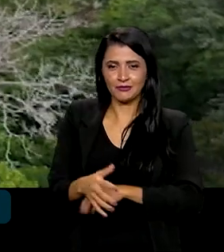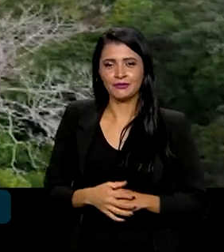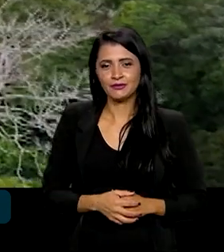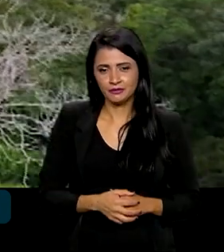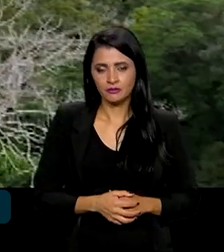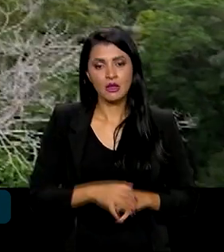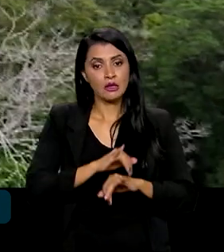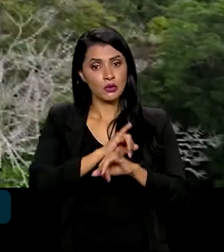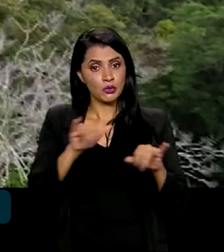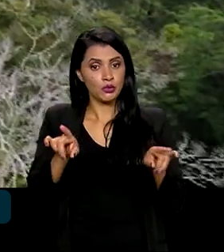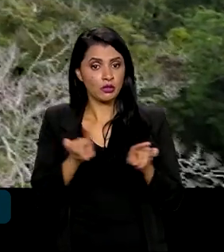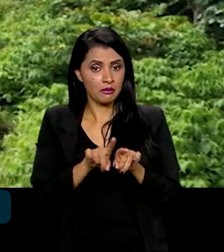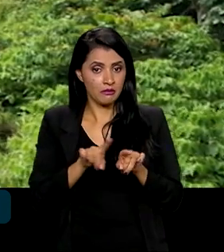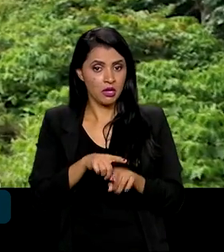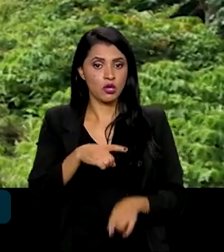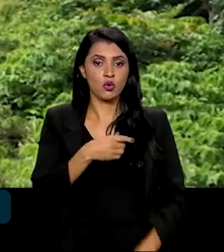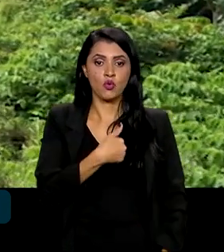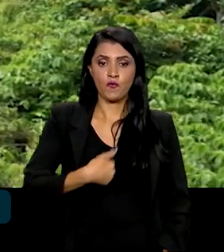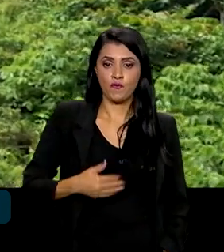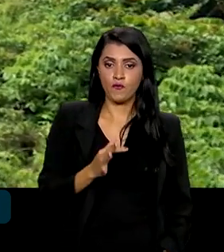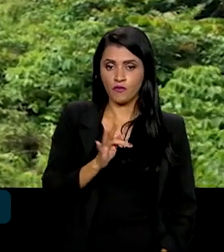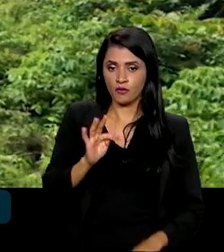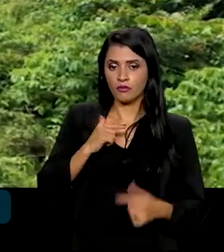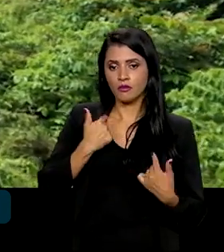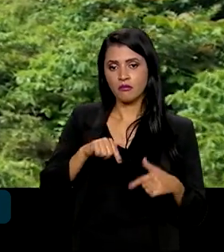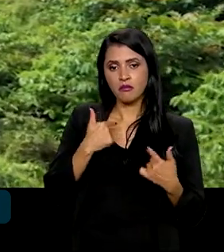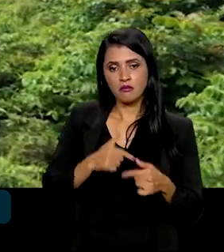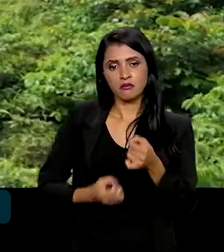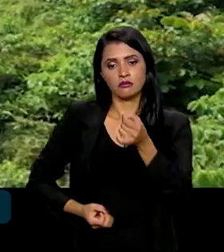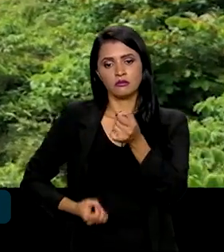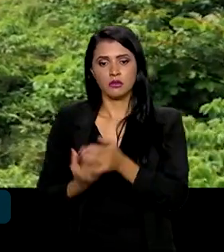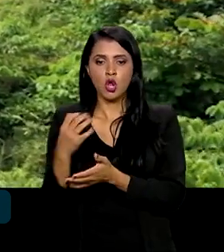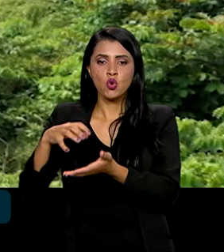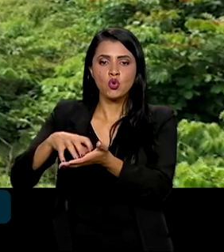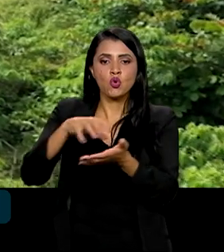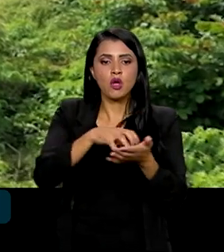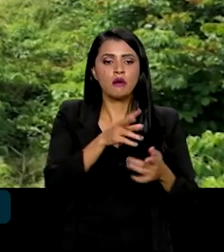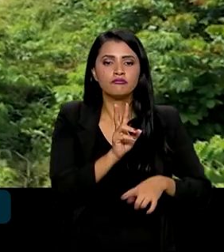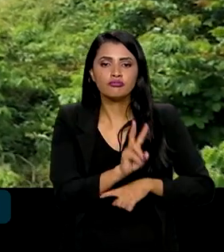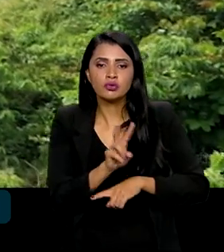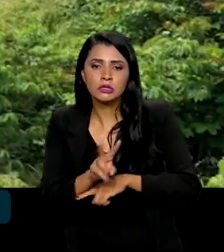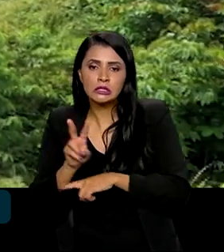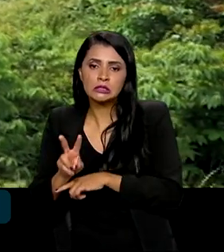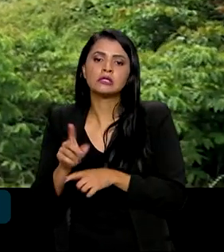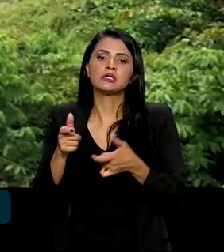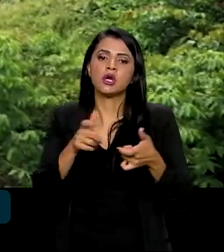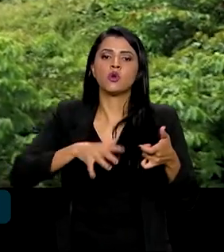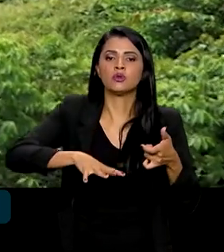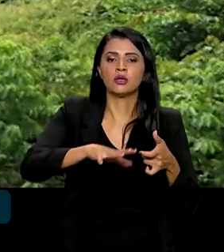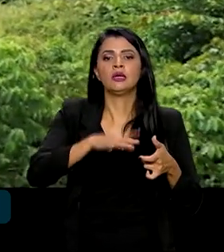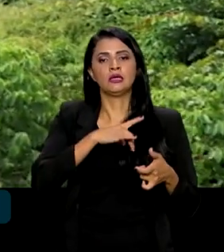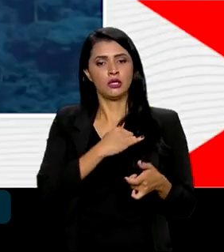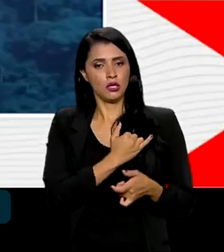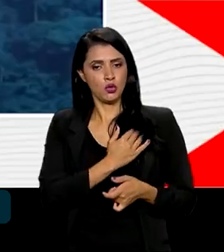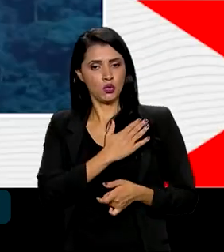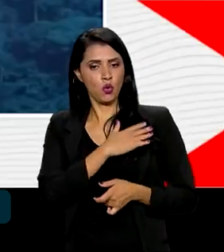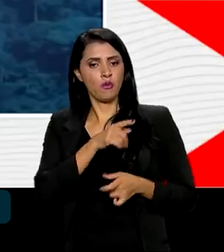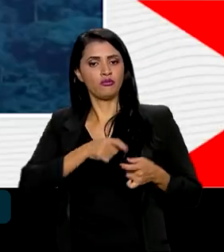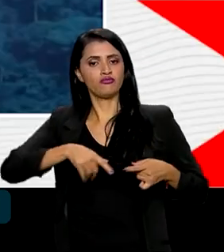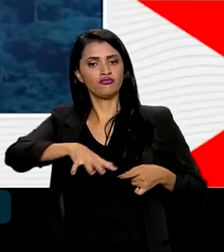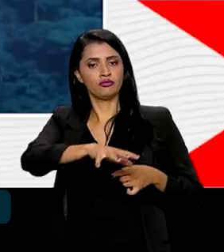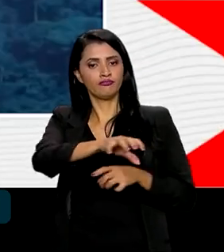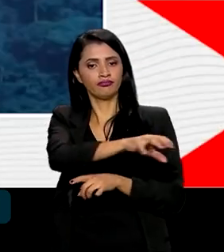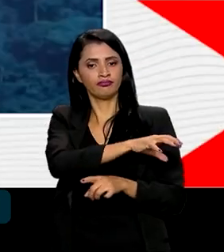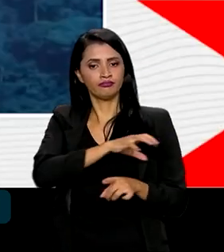anunciou que o governo federal está trabalhando para criar unidades de conservação em torno da terra indígena Yanomami. E é